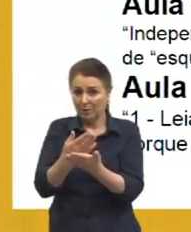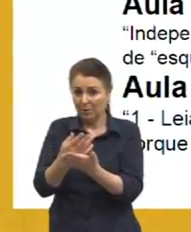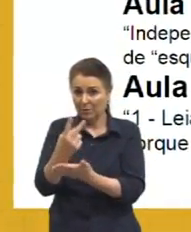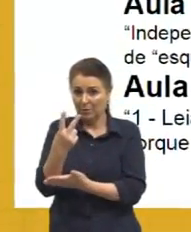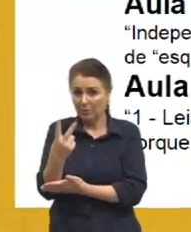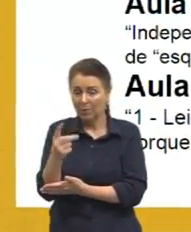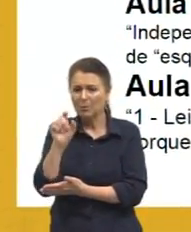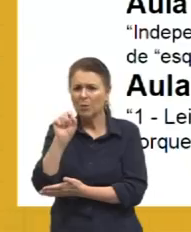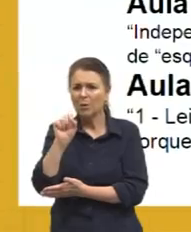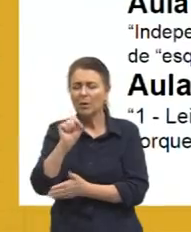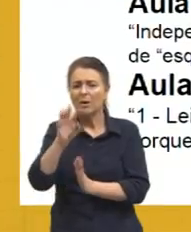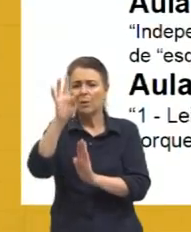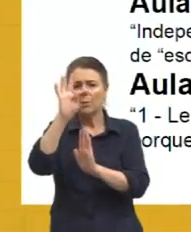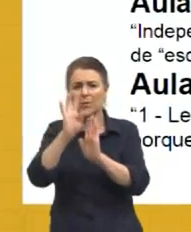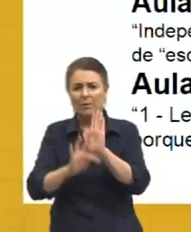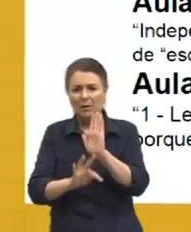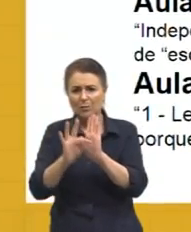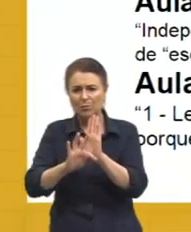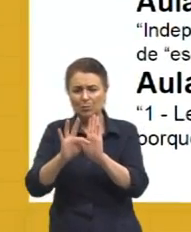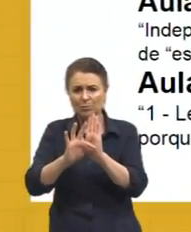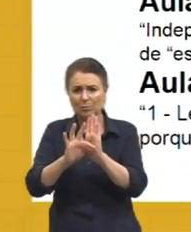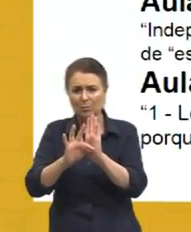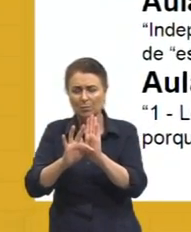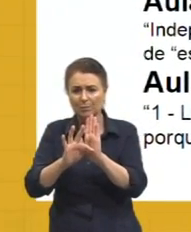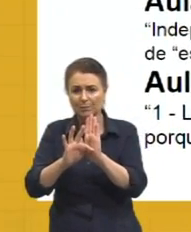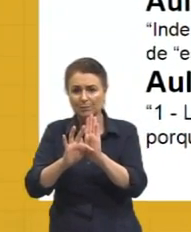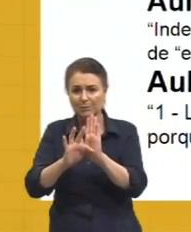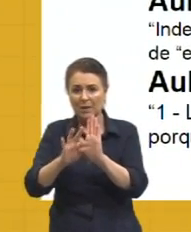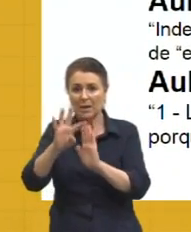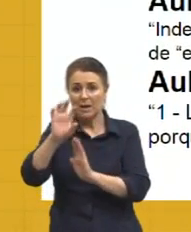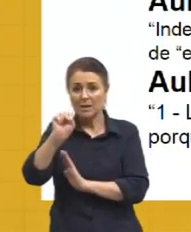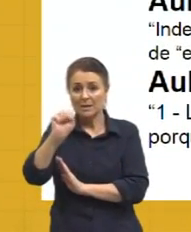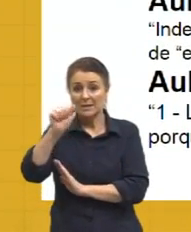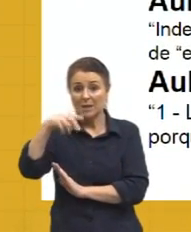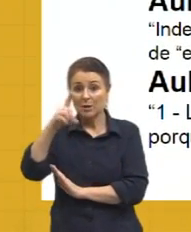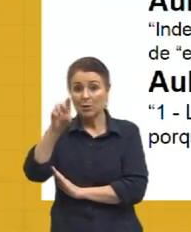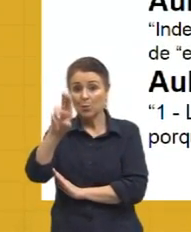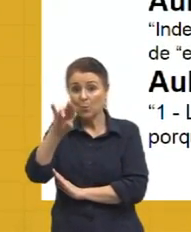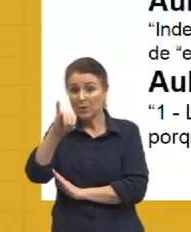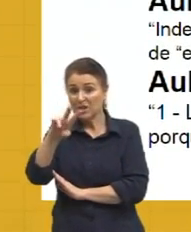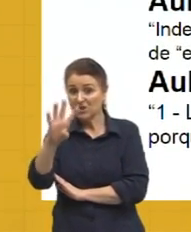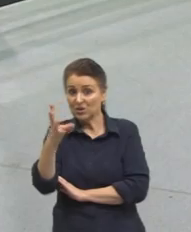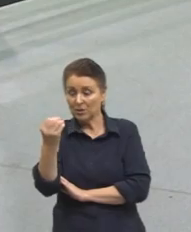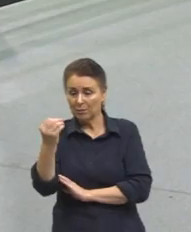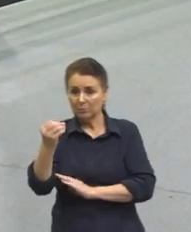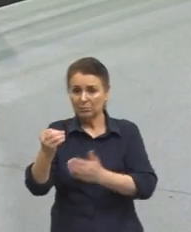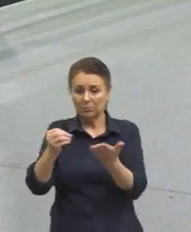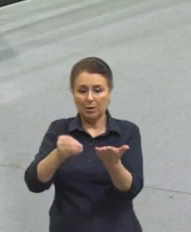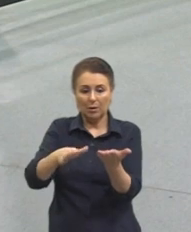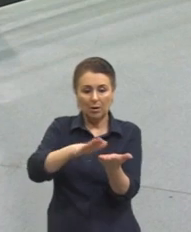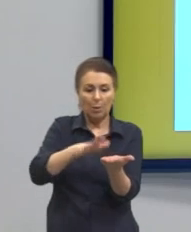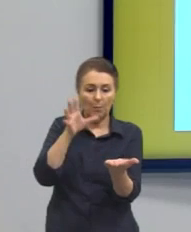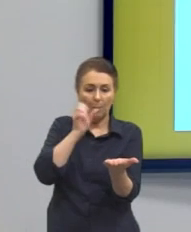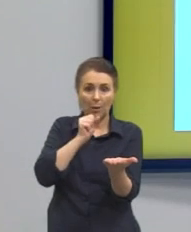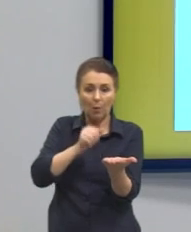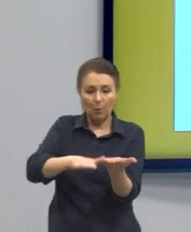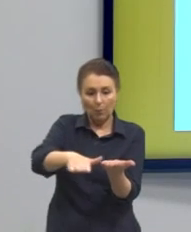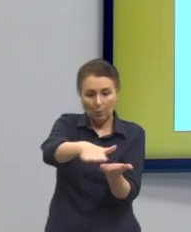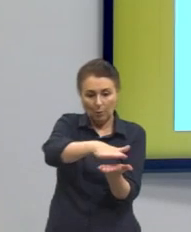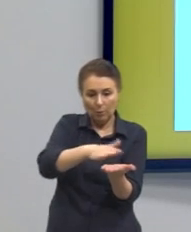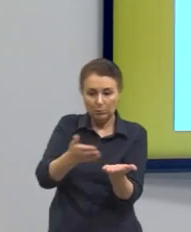o texto sanduíche? O texto sanduíche, ele era... Introdução é o pão, representa o pão.